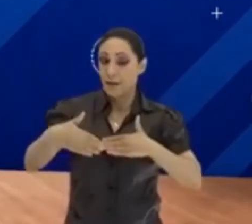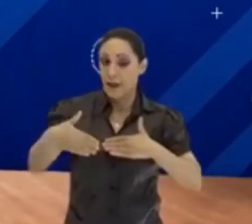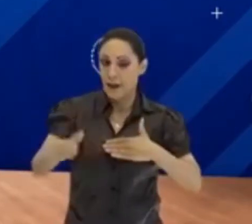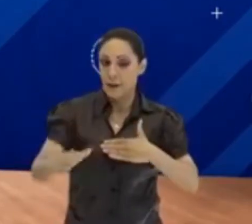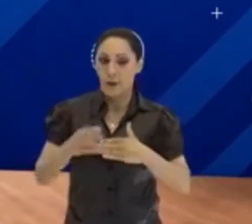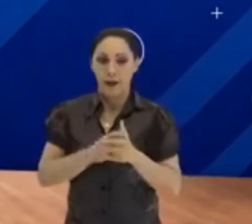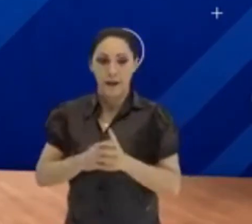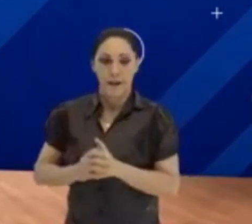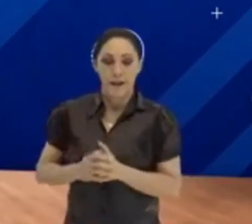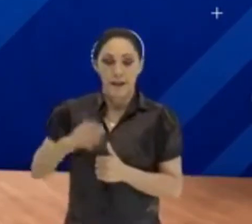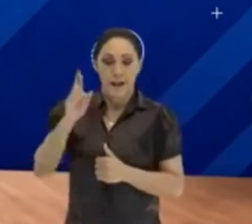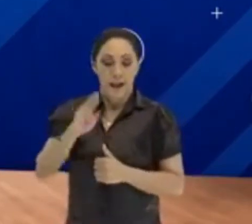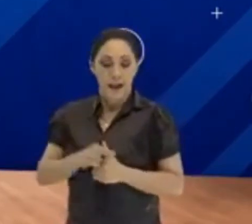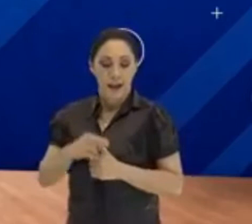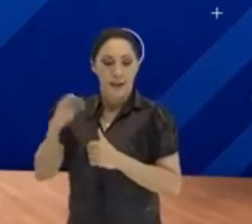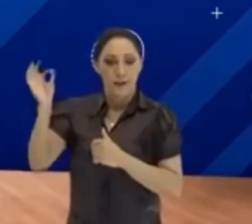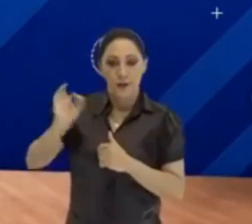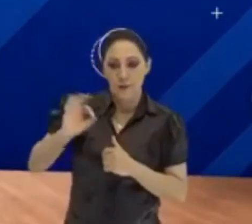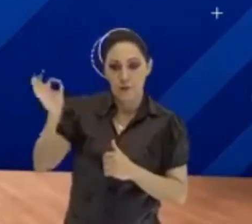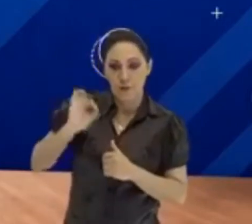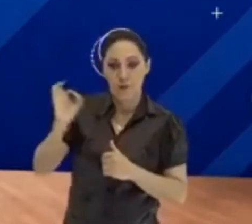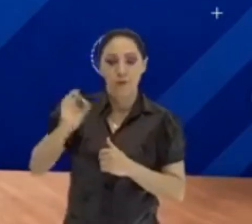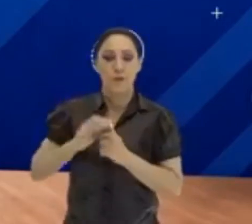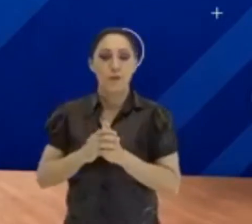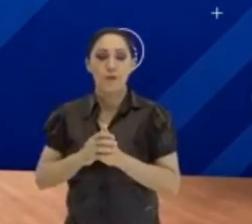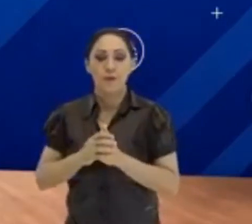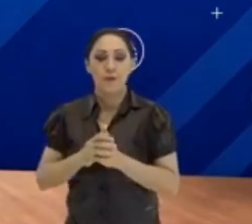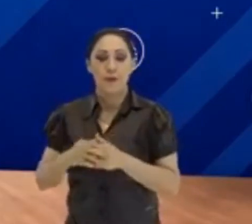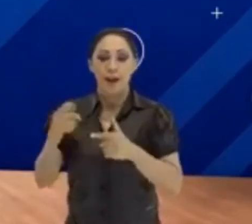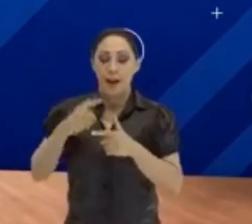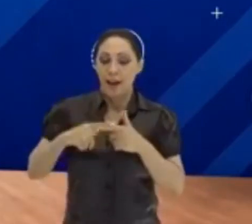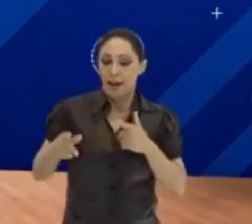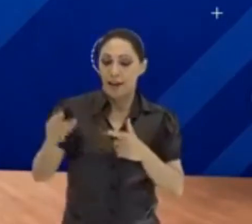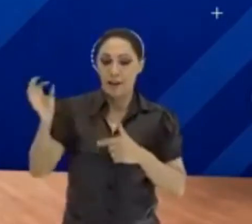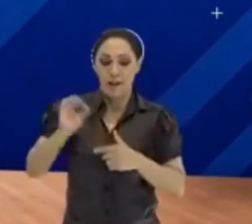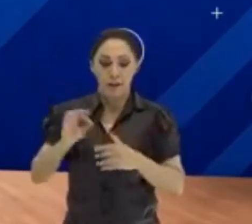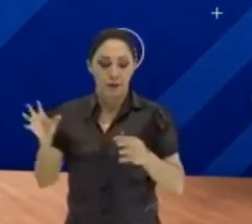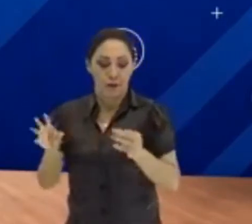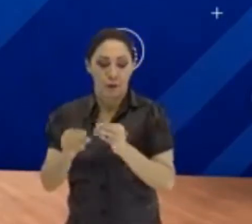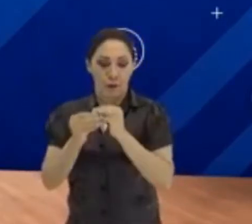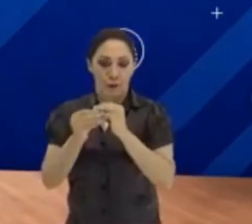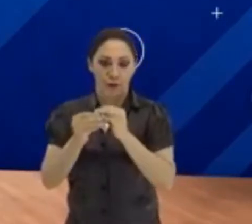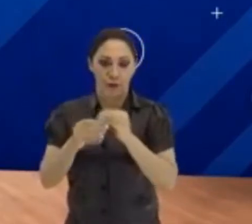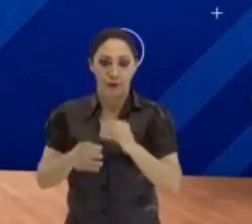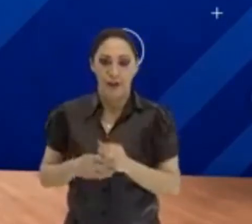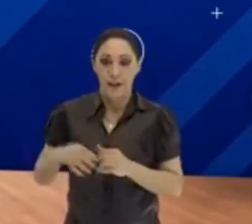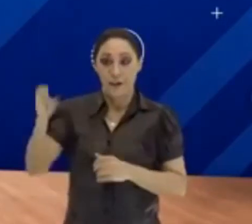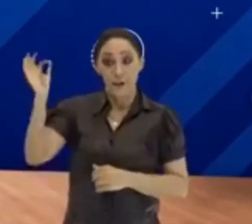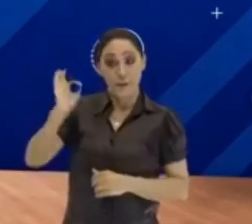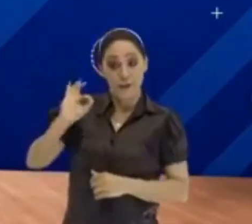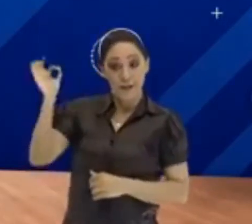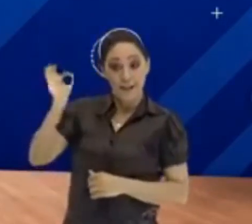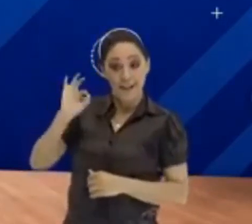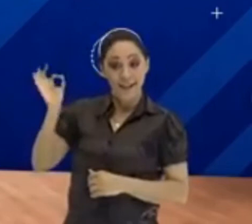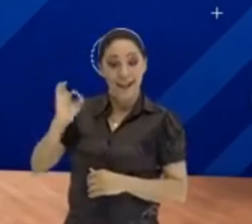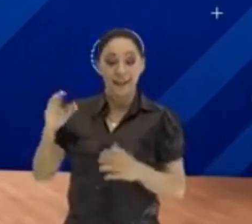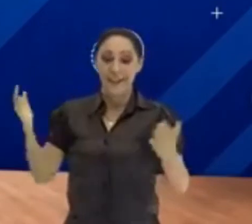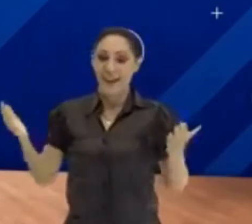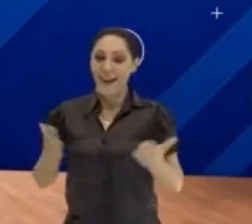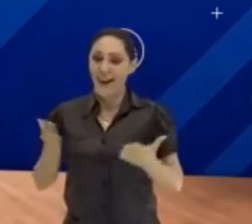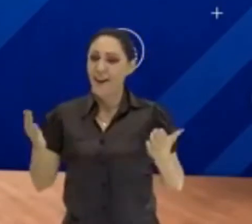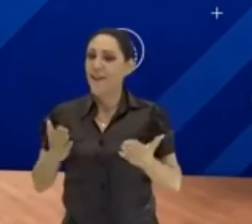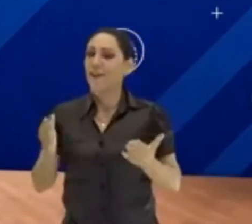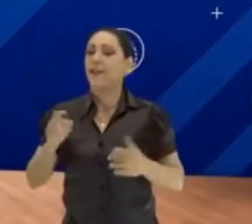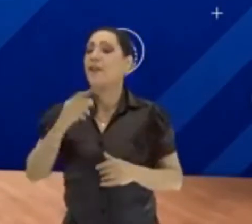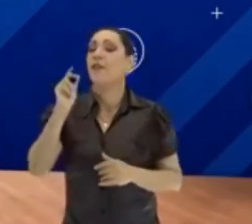razão e proporção. Regra de três simples, regra de três composta, porcentagem. E agora, e agora